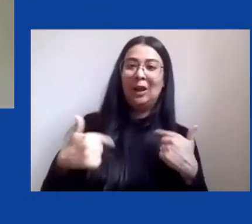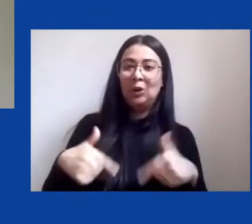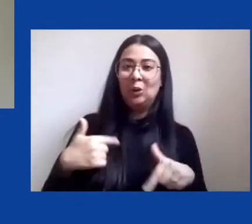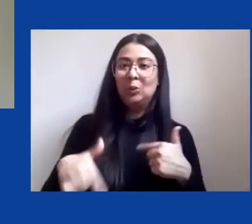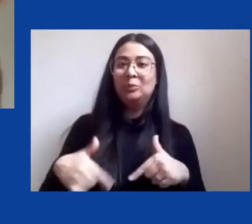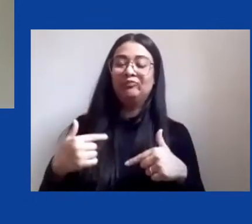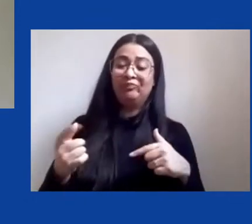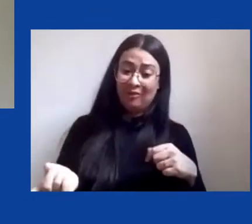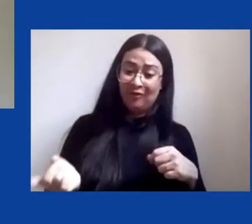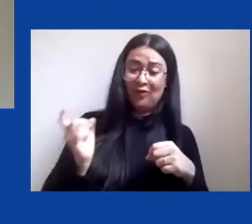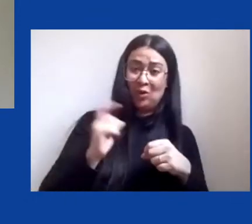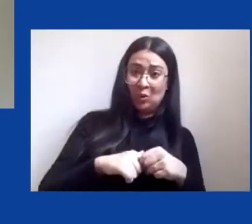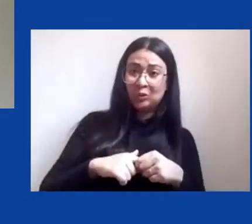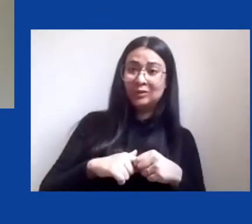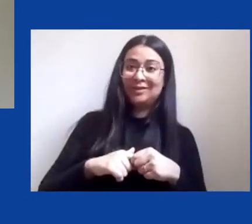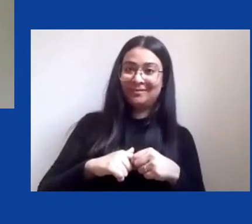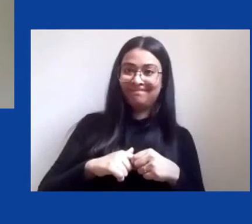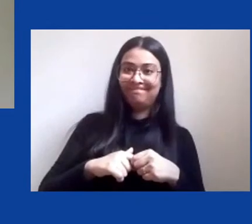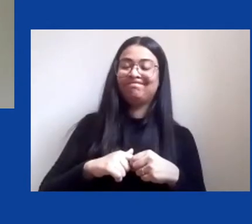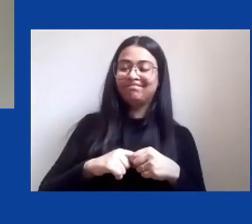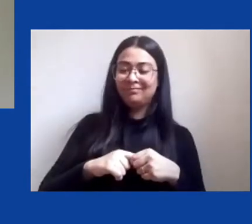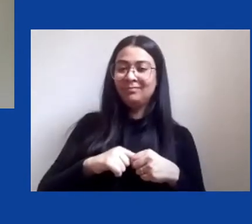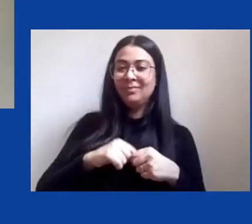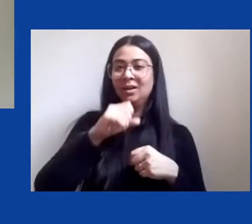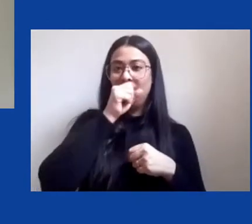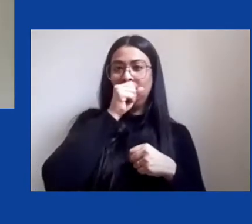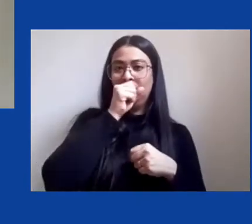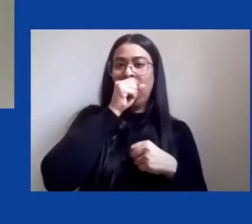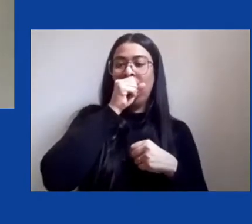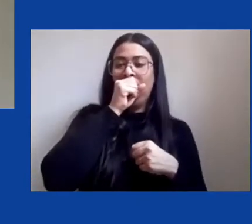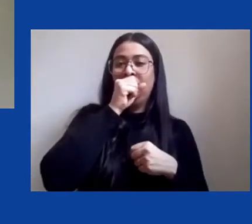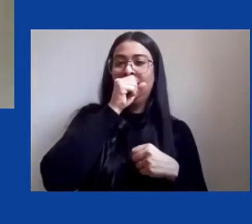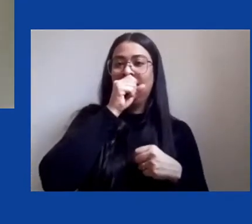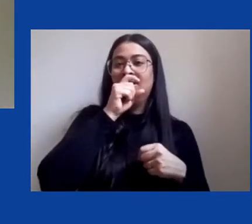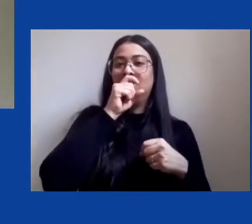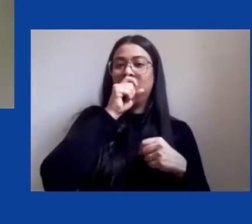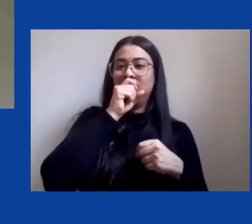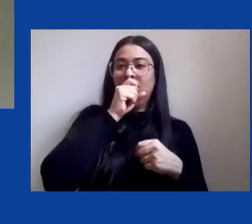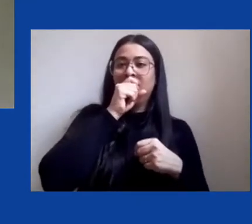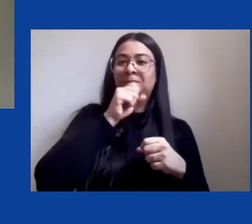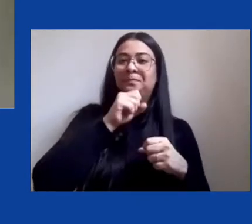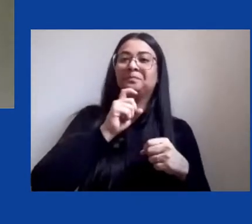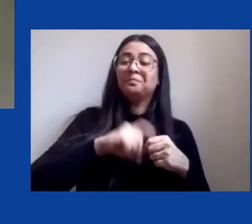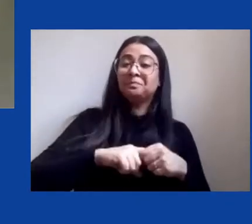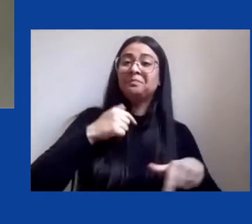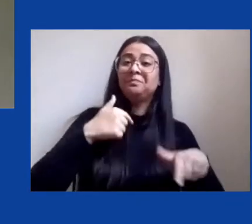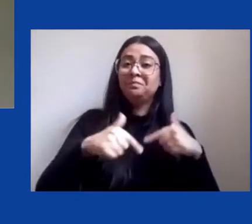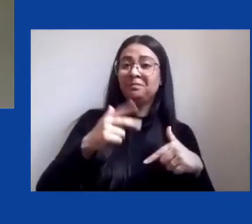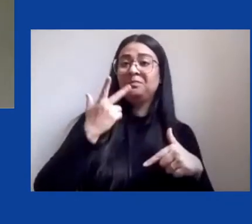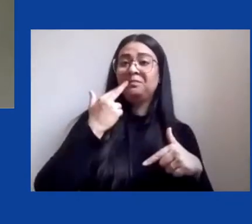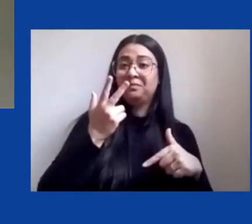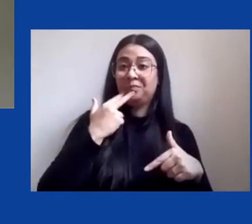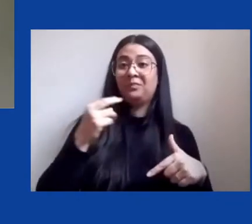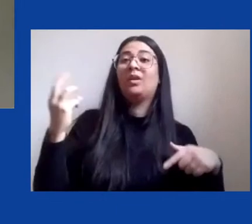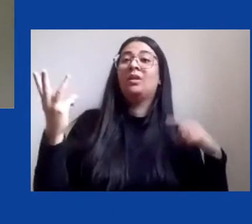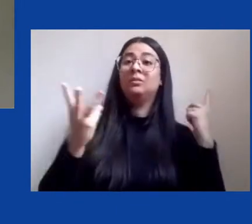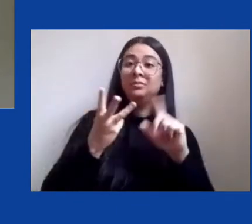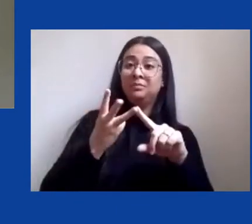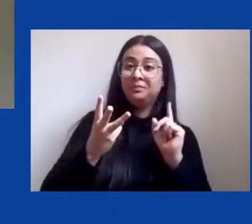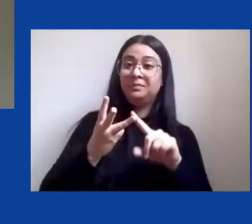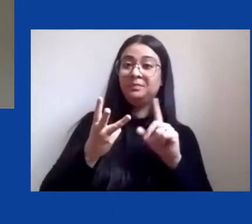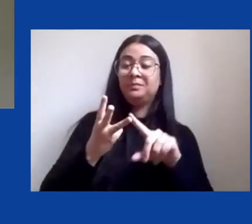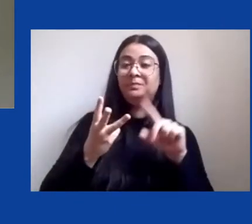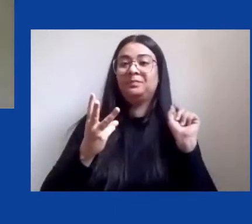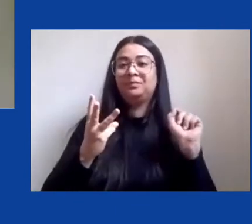tarefas, ao que se soma à anistia de multas por crimes ambientais. E terceiro conjunto se refere, propriamente